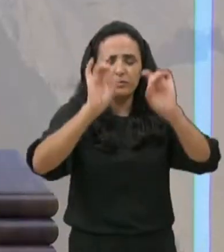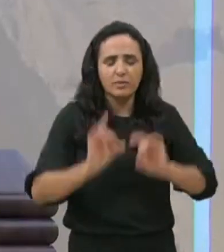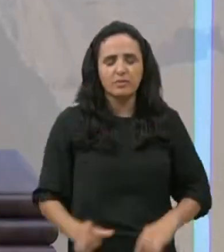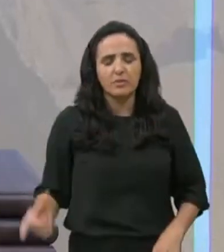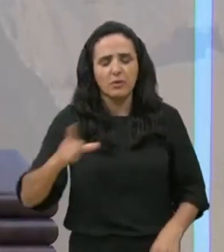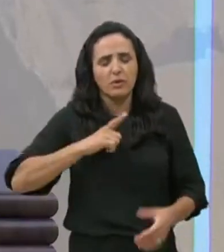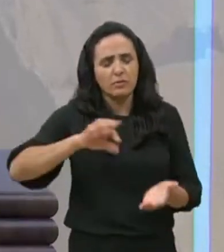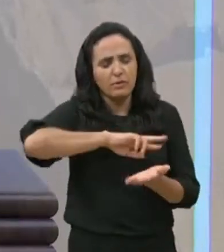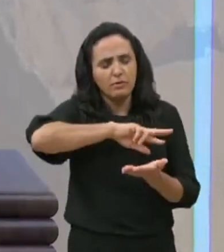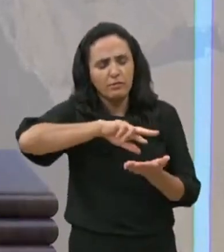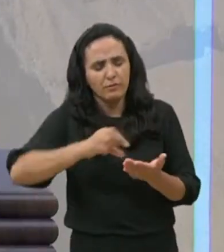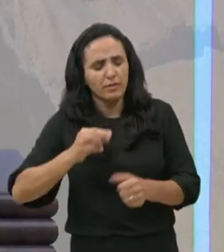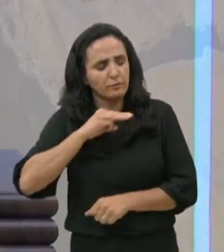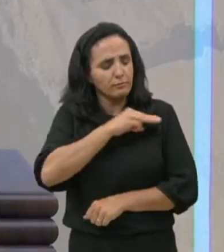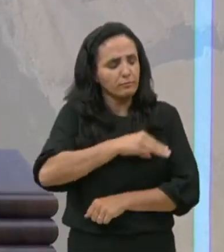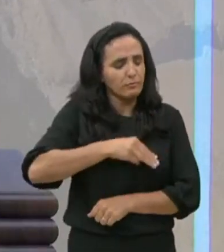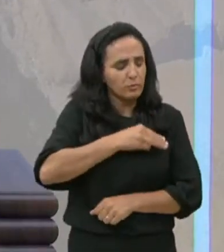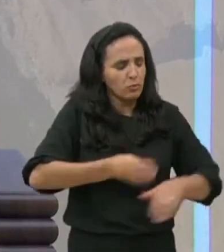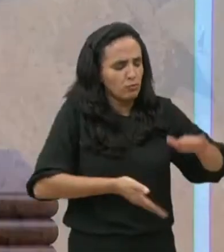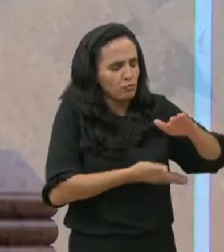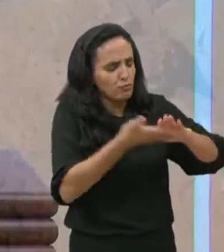para irem além fronteiras,